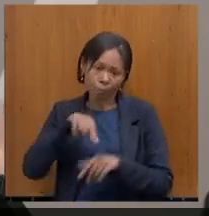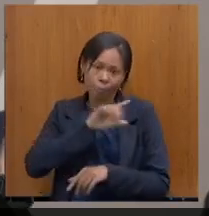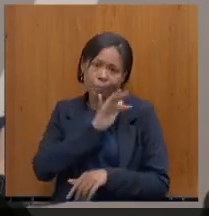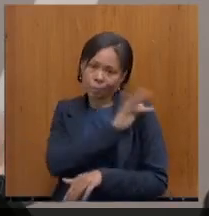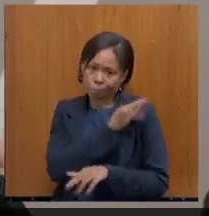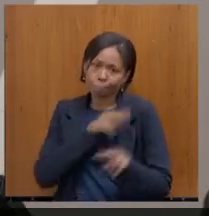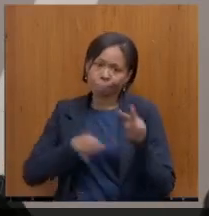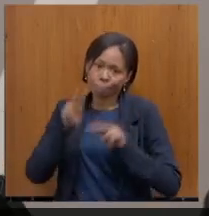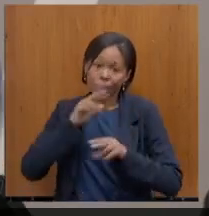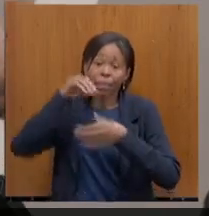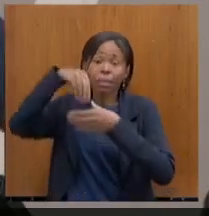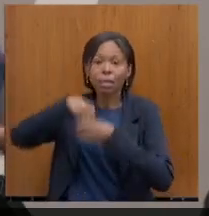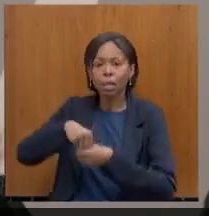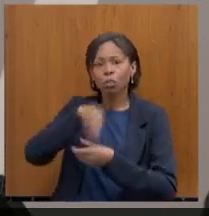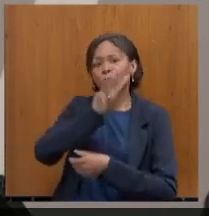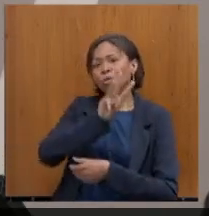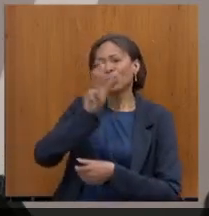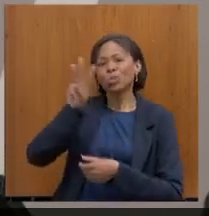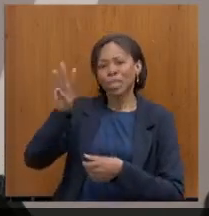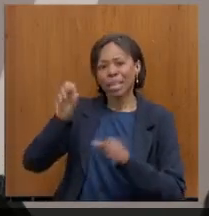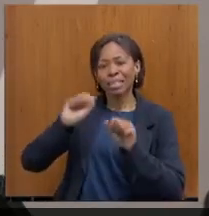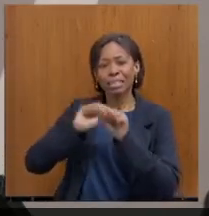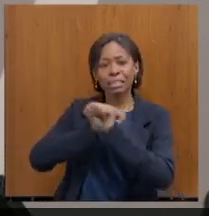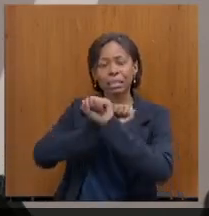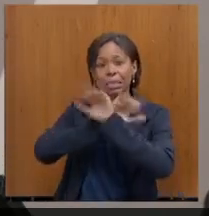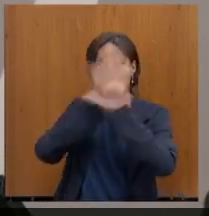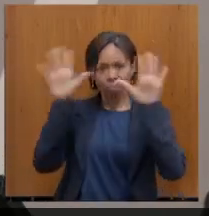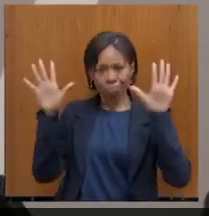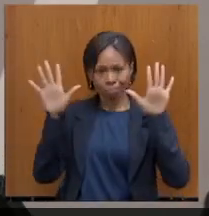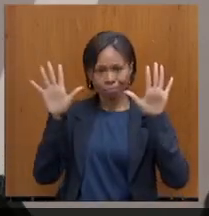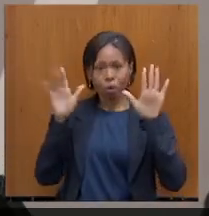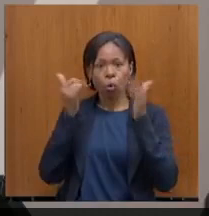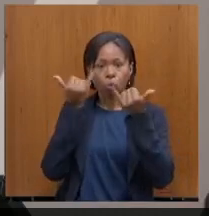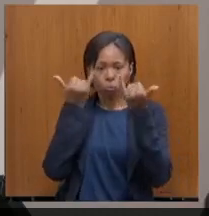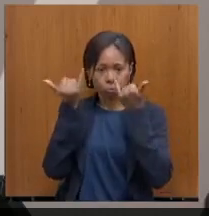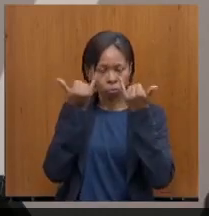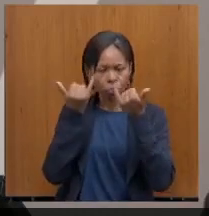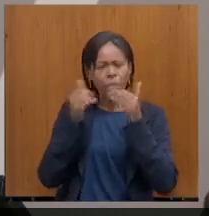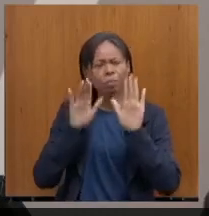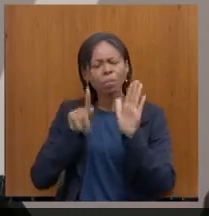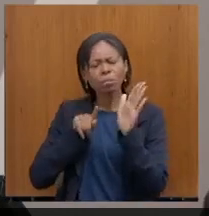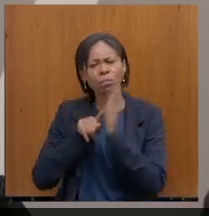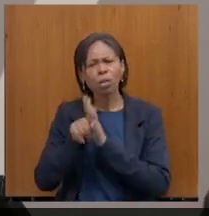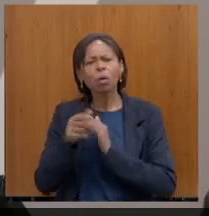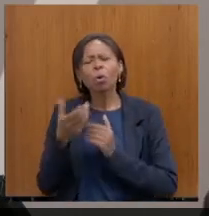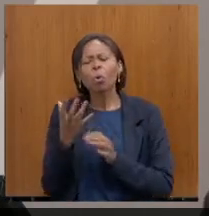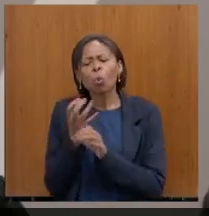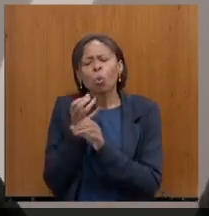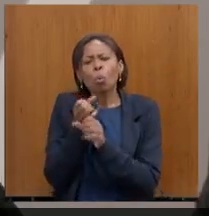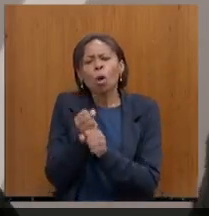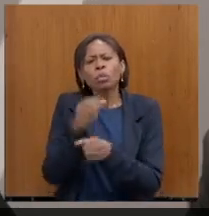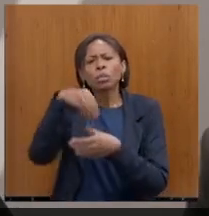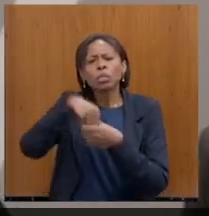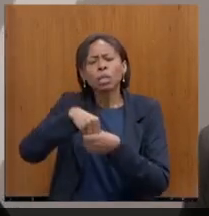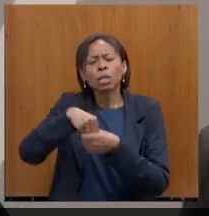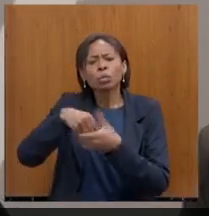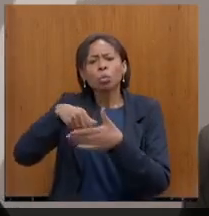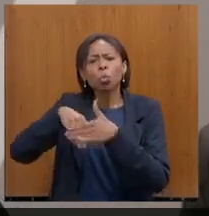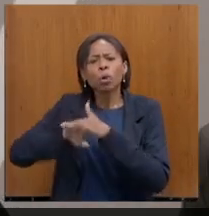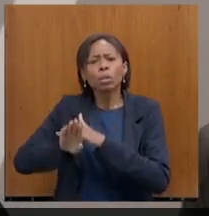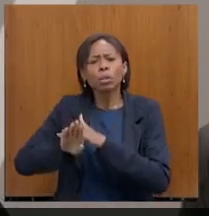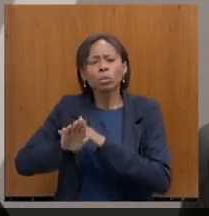site da transparência como fonte de informações. O senhor saberia me dizer hoje o saldo que nós temos em conta no Estado,